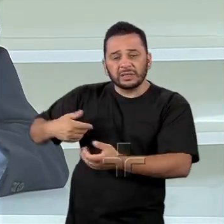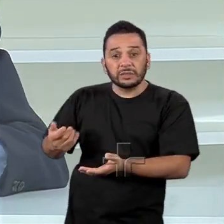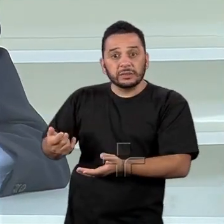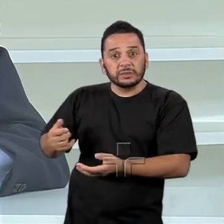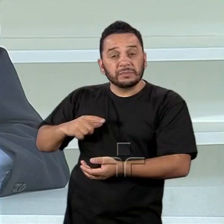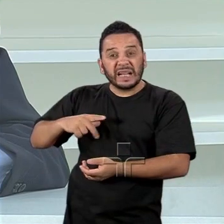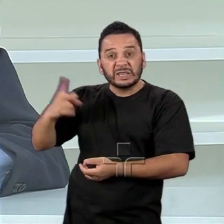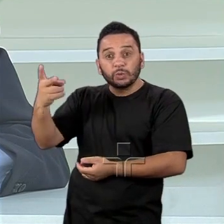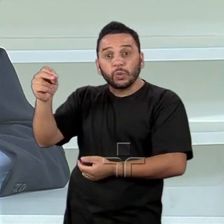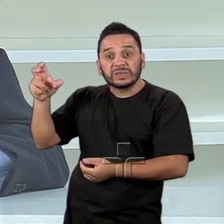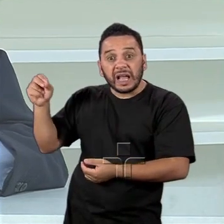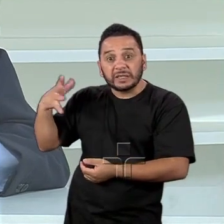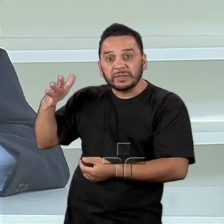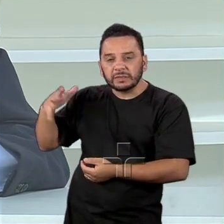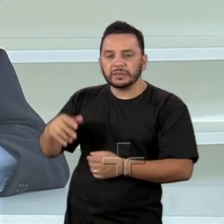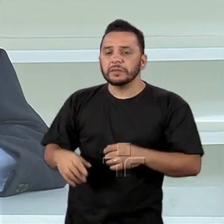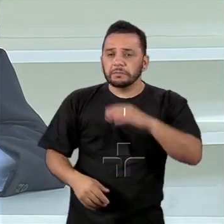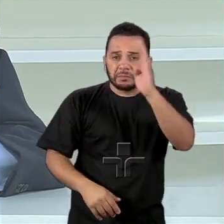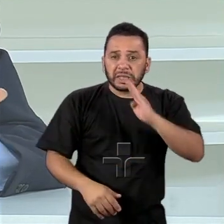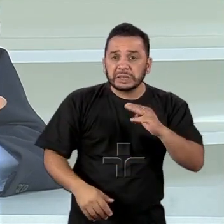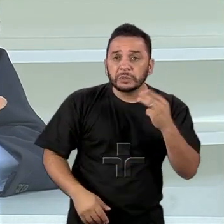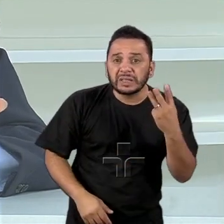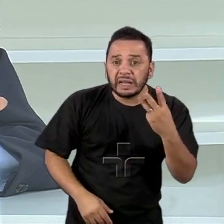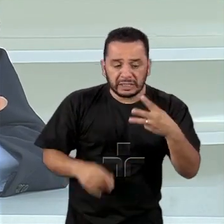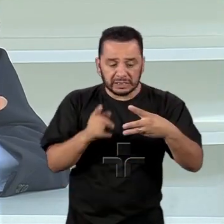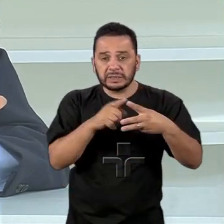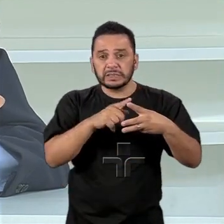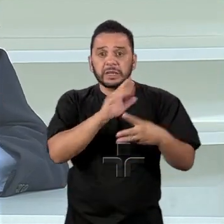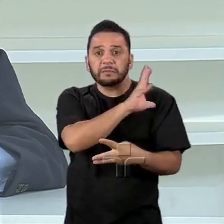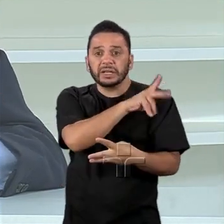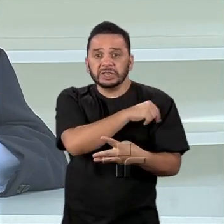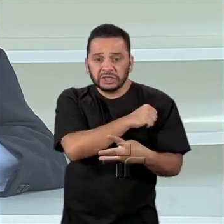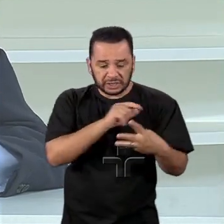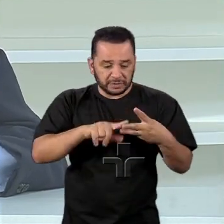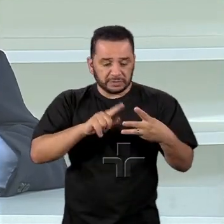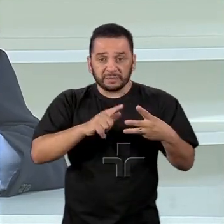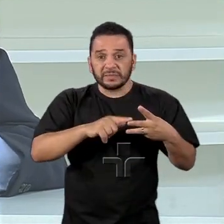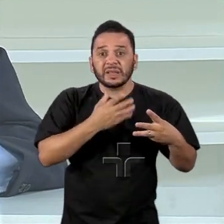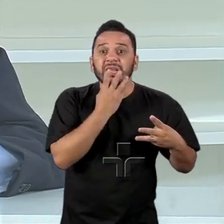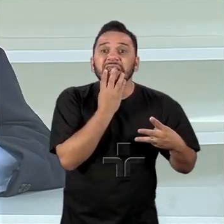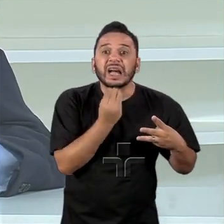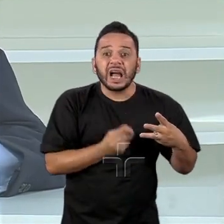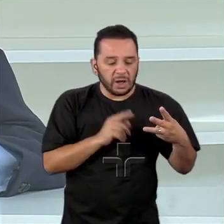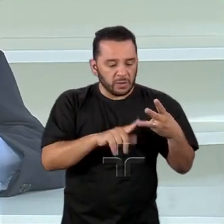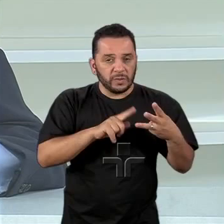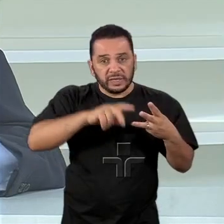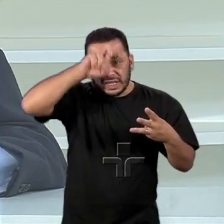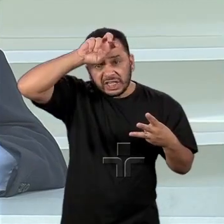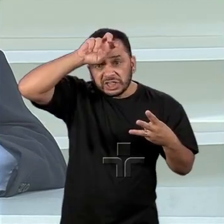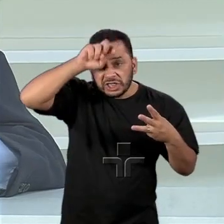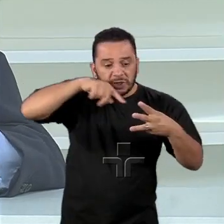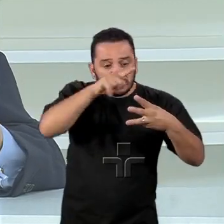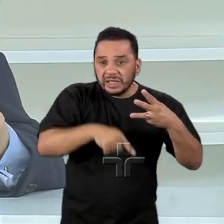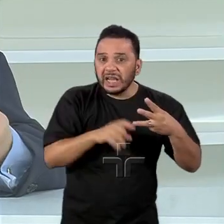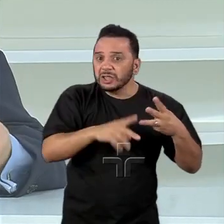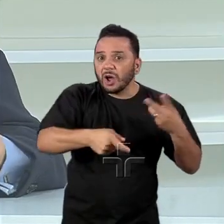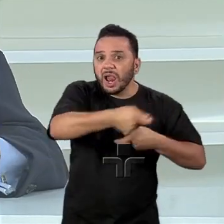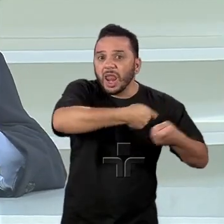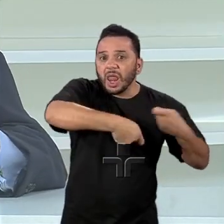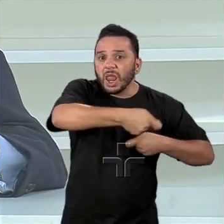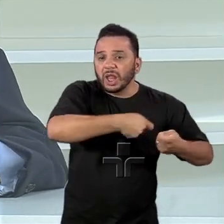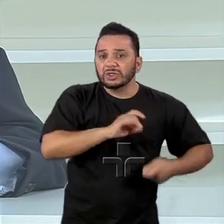com a autoridade palestina, com Israel e com o Egito. Nós estamos atrasados em nível de